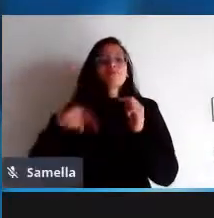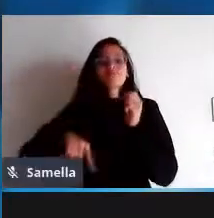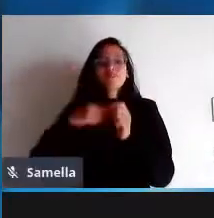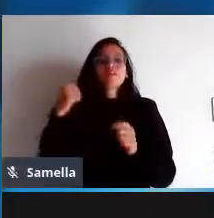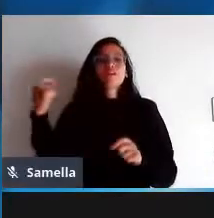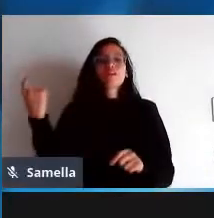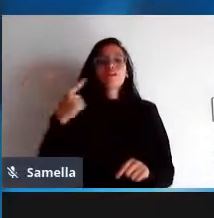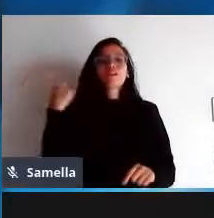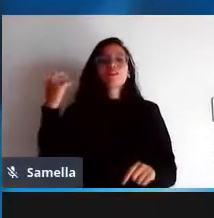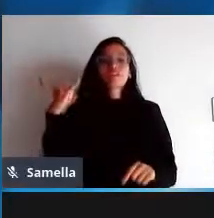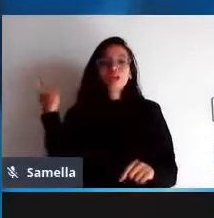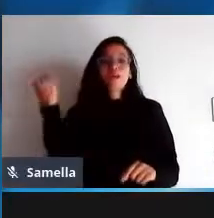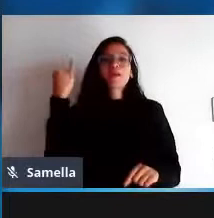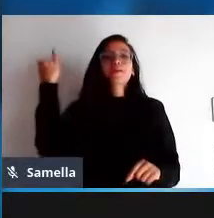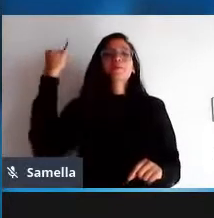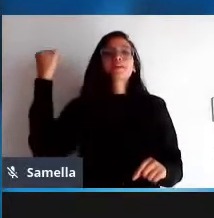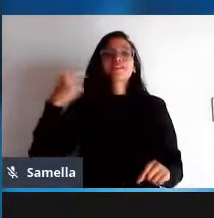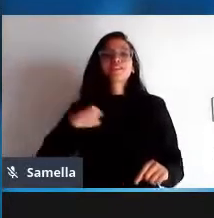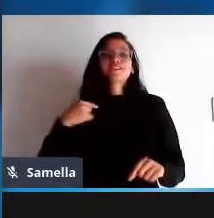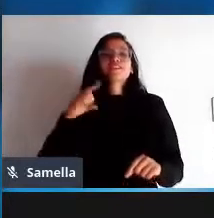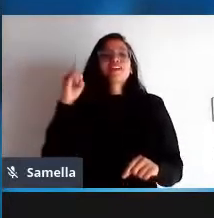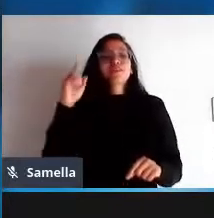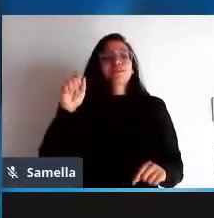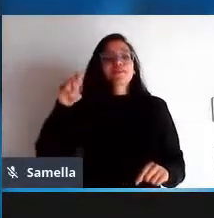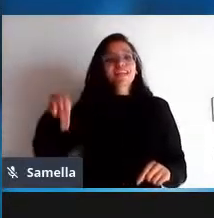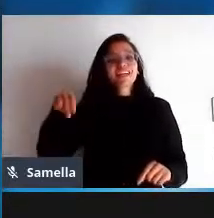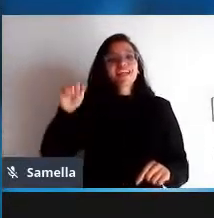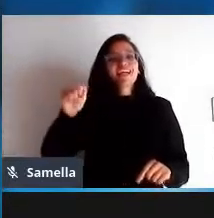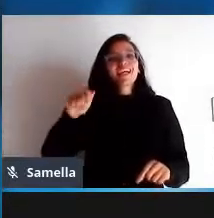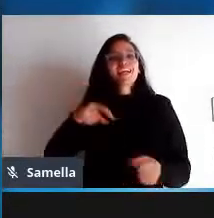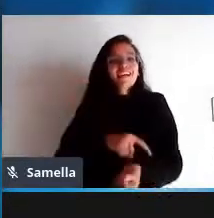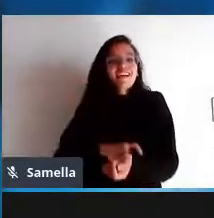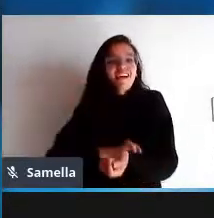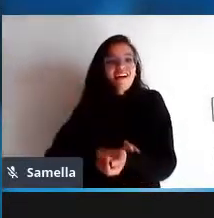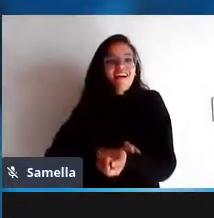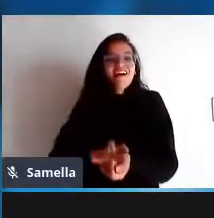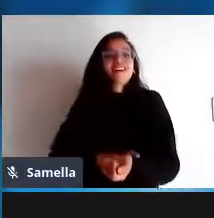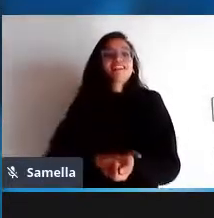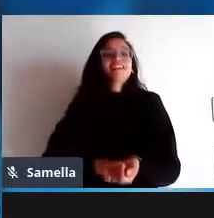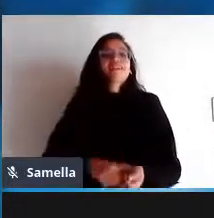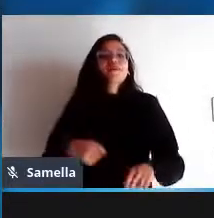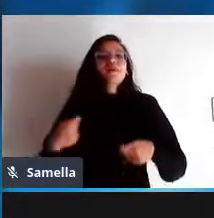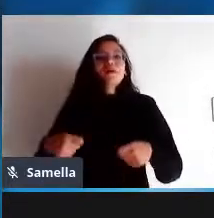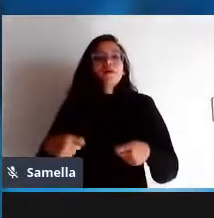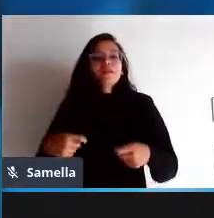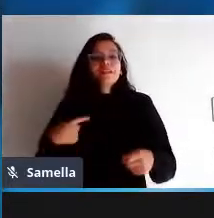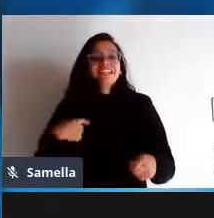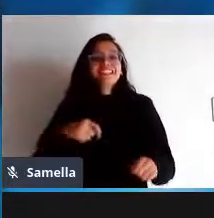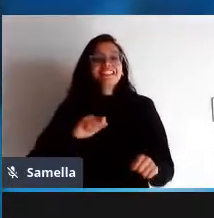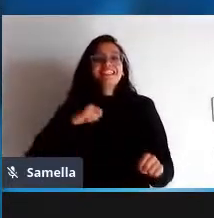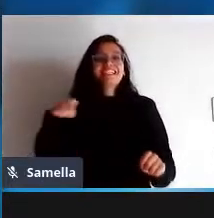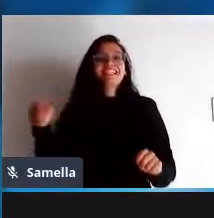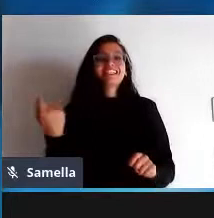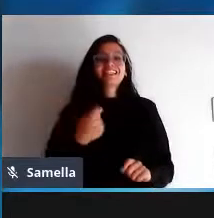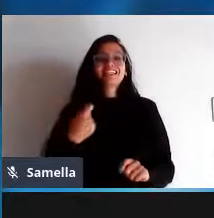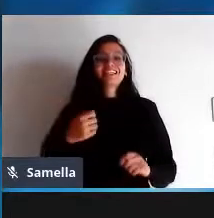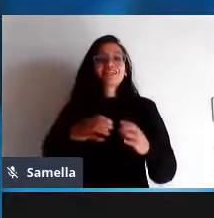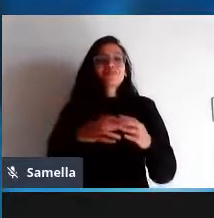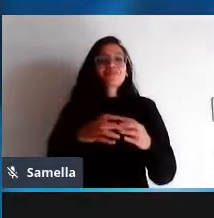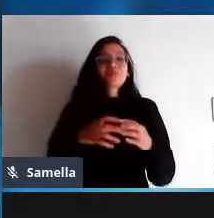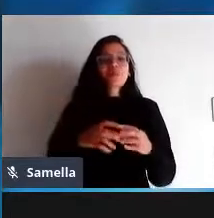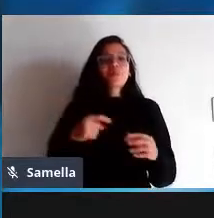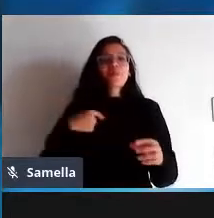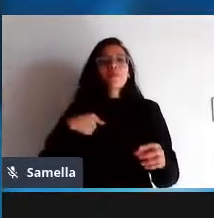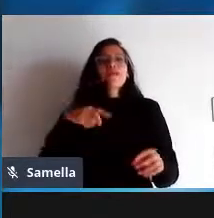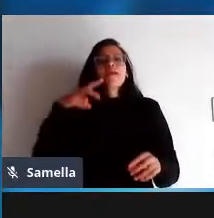nosso DNA nós evoluímos como espécie para tirar benefício do grupo nós temos